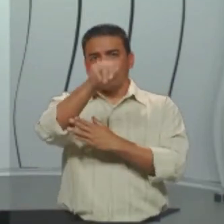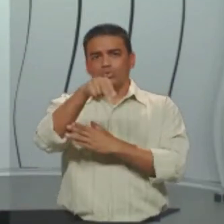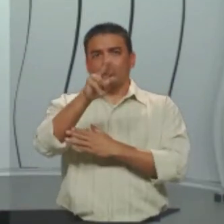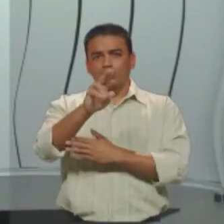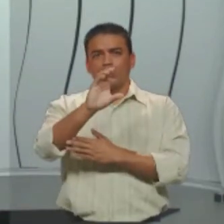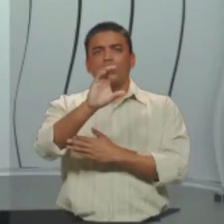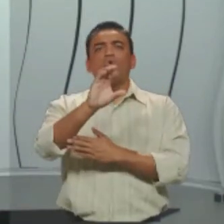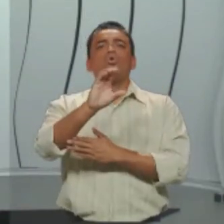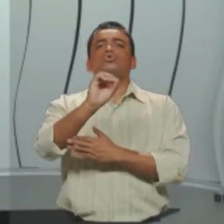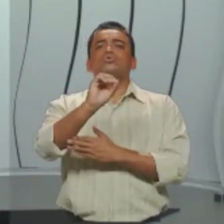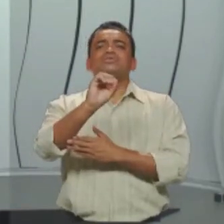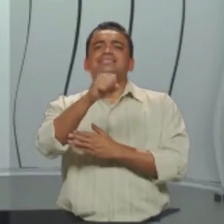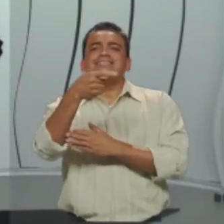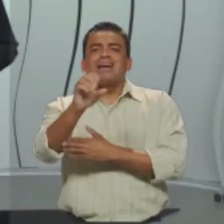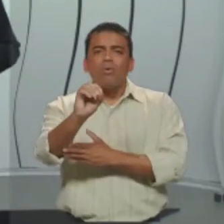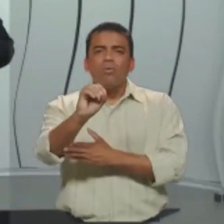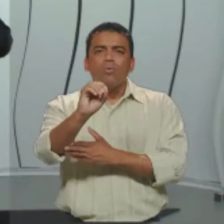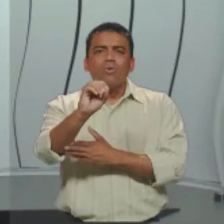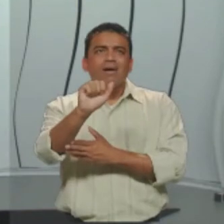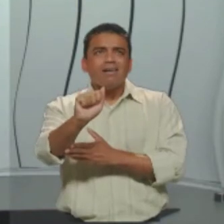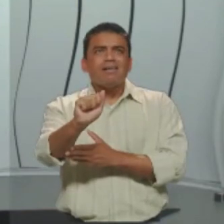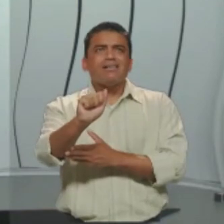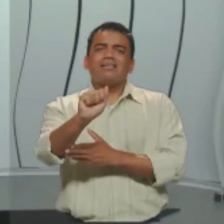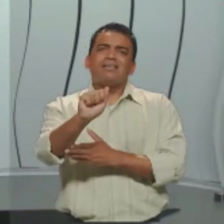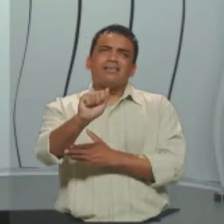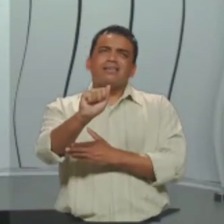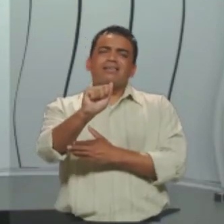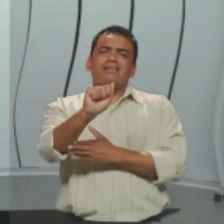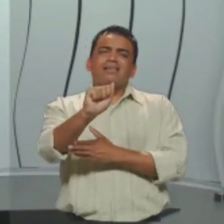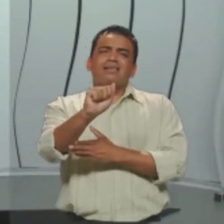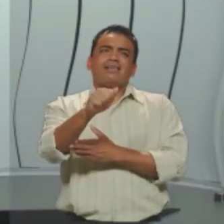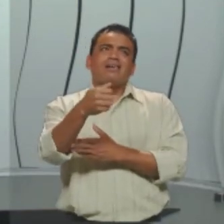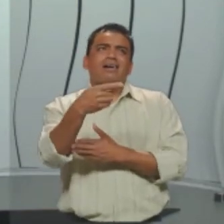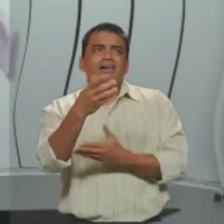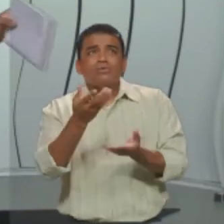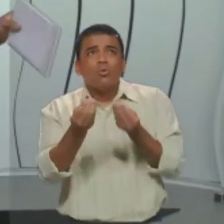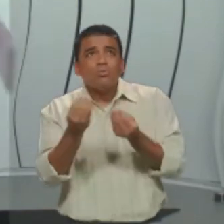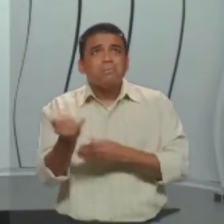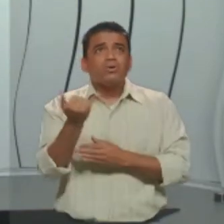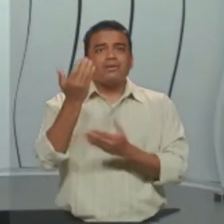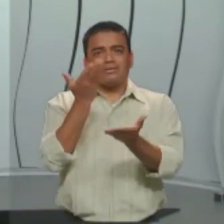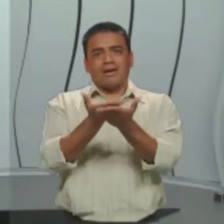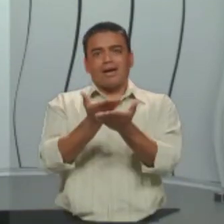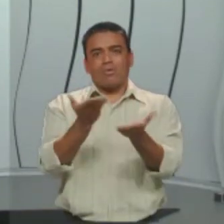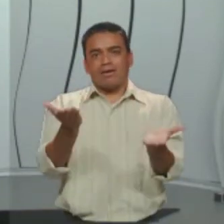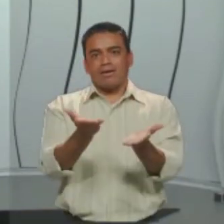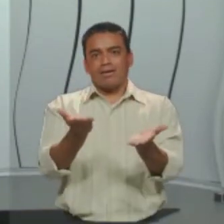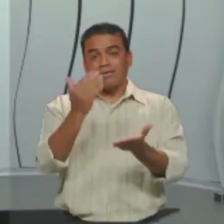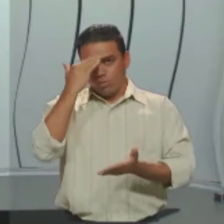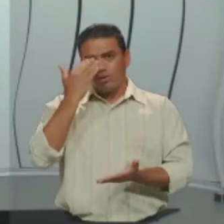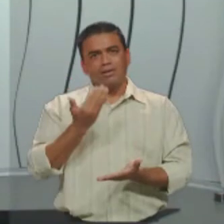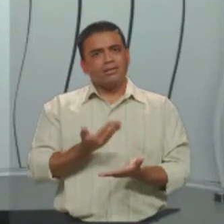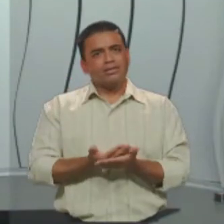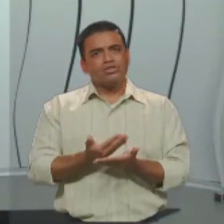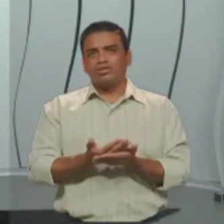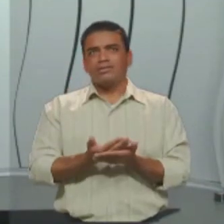eu julgo que esta aula será muito importante para você? Acredito que